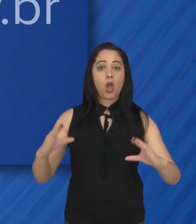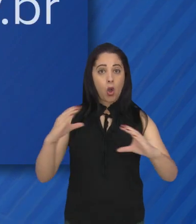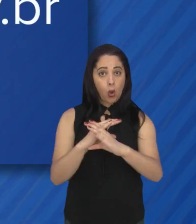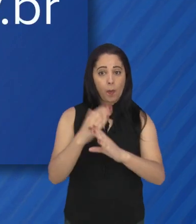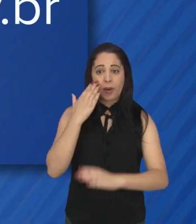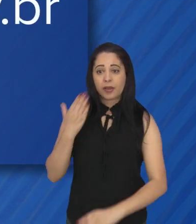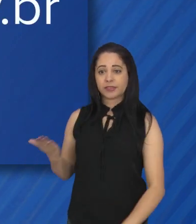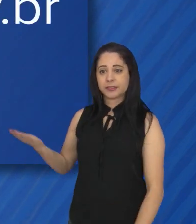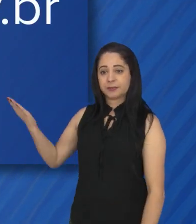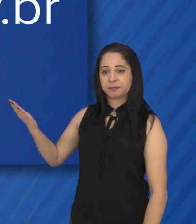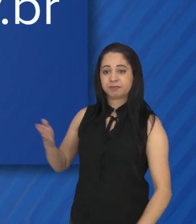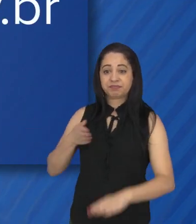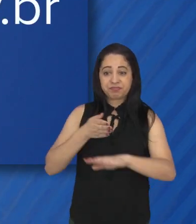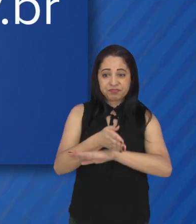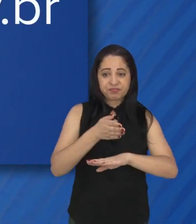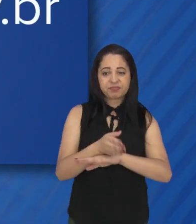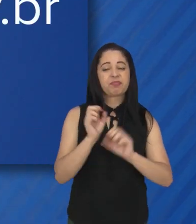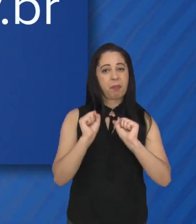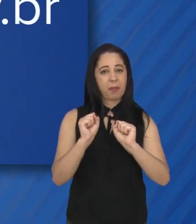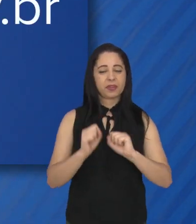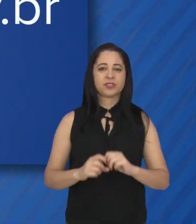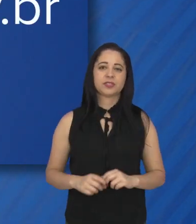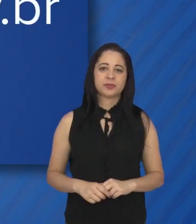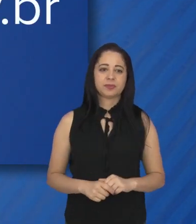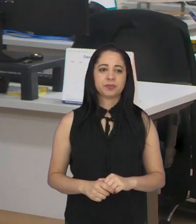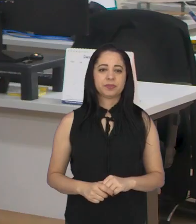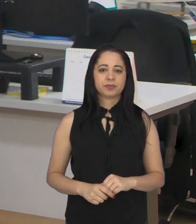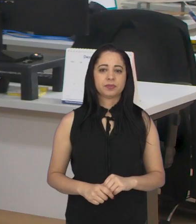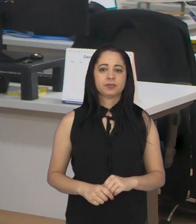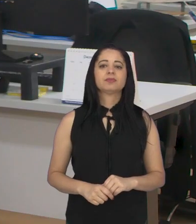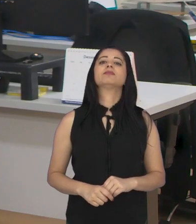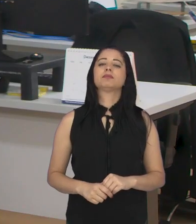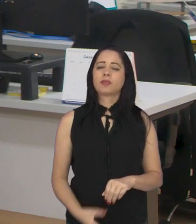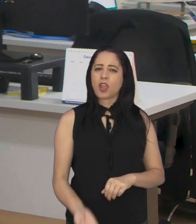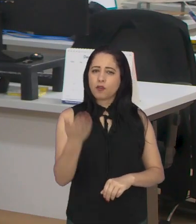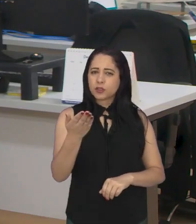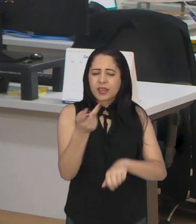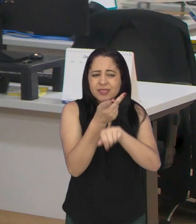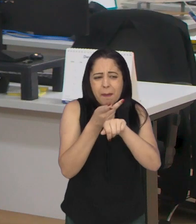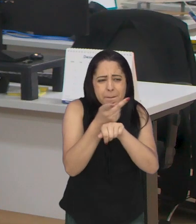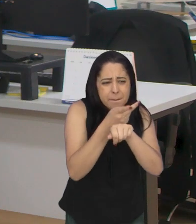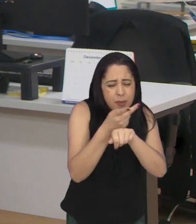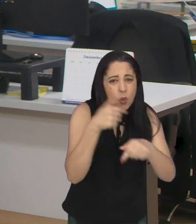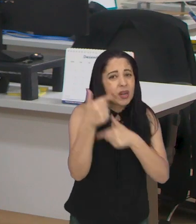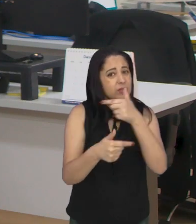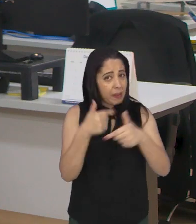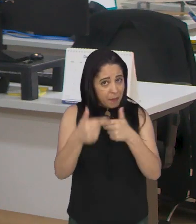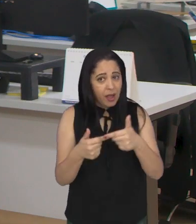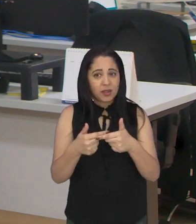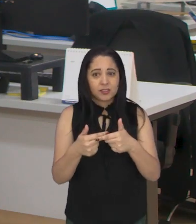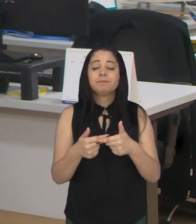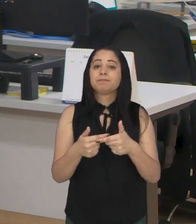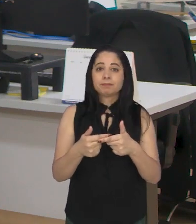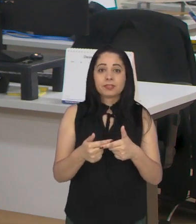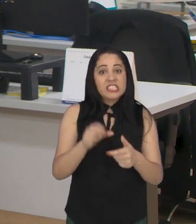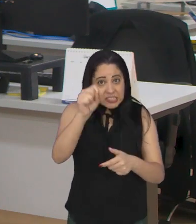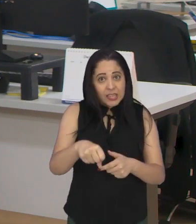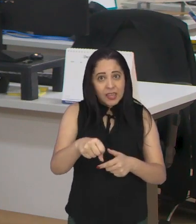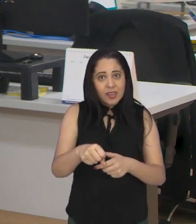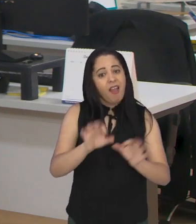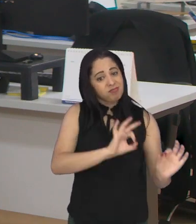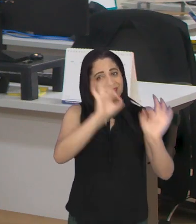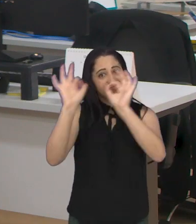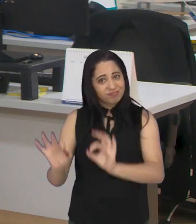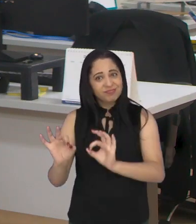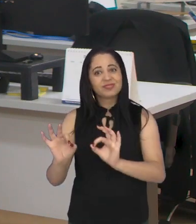confere no nosso site, no ícone Pauta das Sessões. E vocês, está em busca de trabalho aqui em São José? Se sim, então é só ficar de